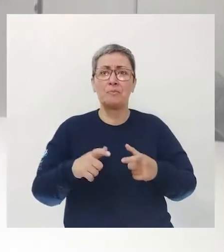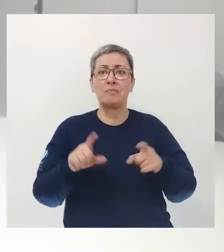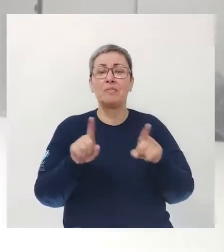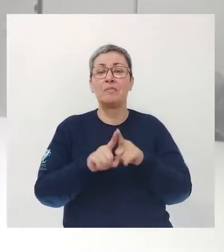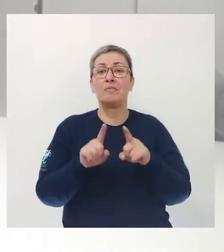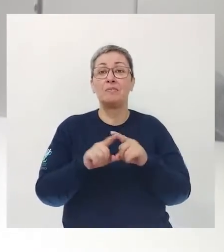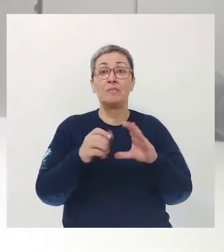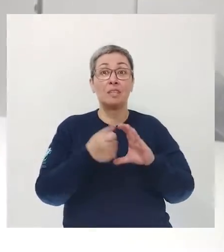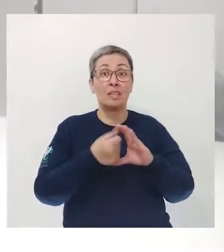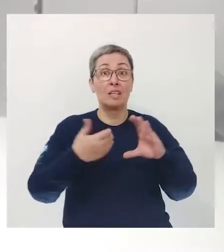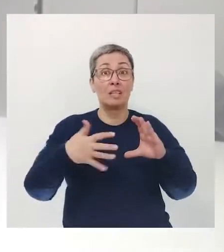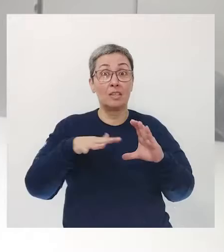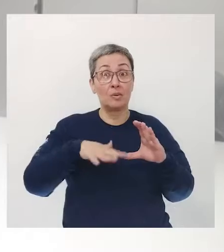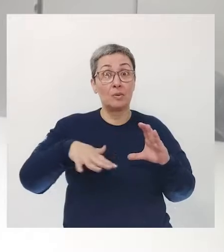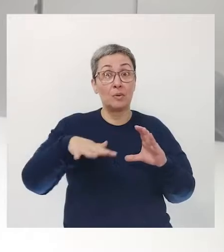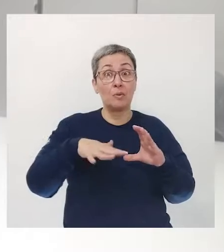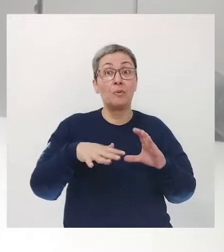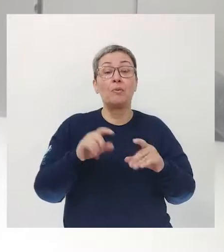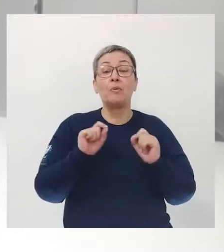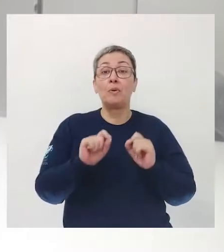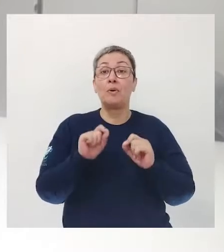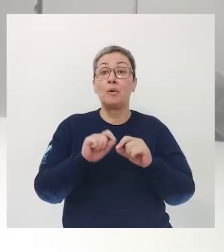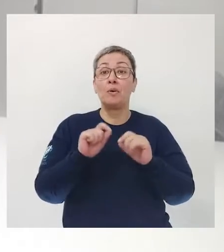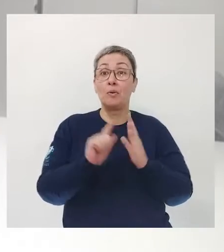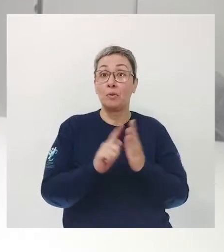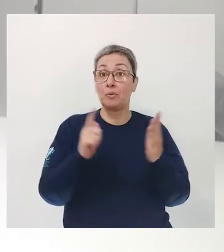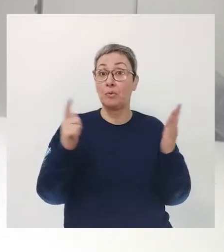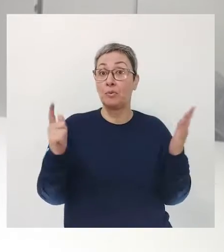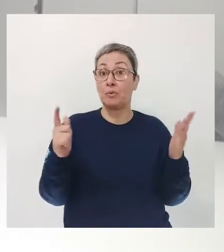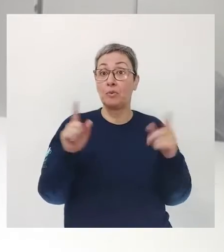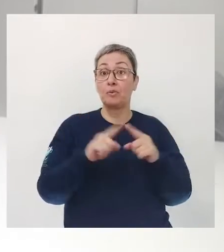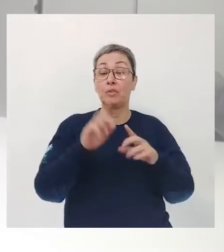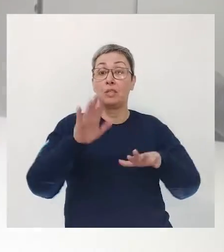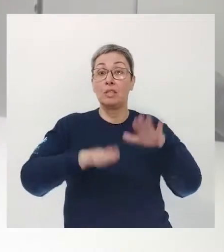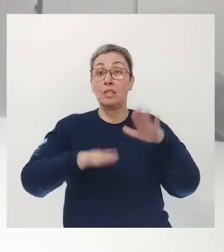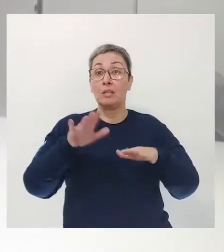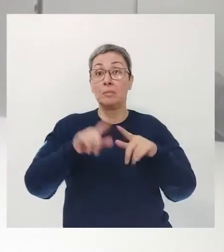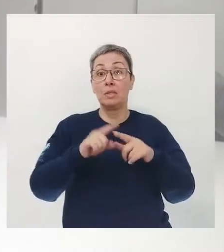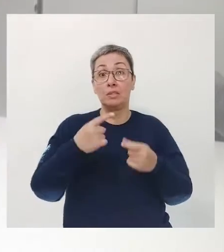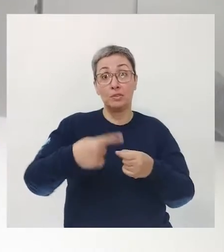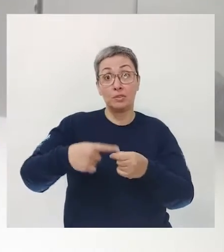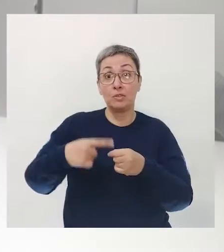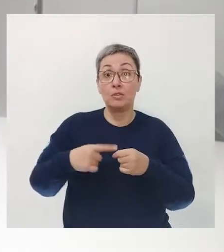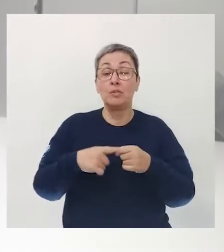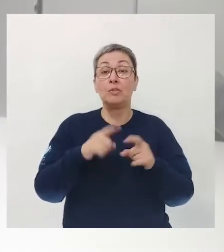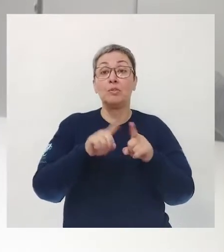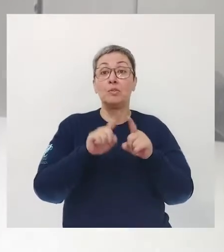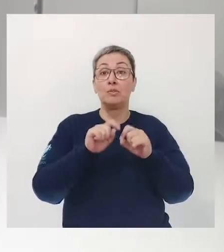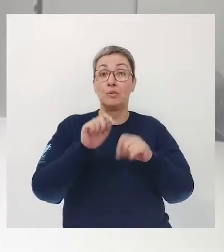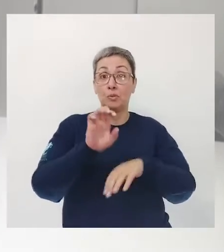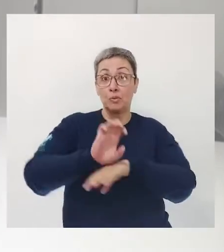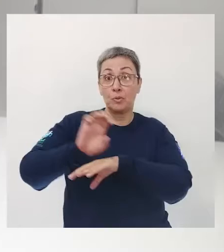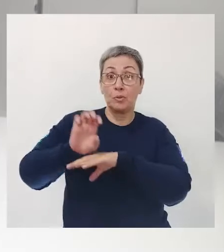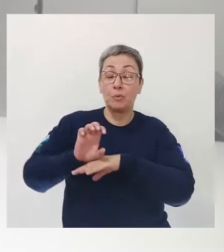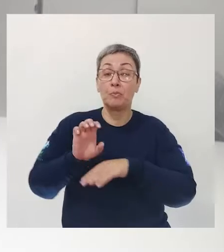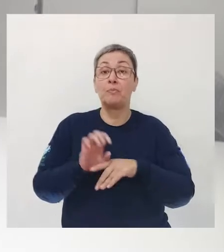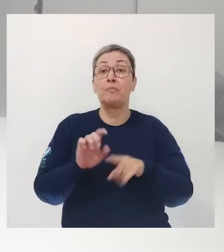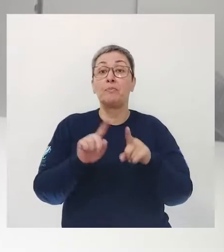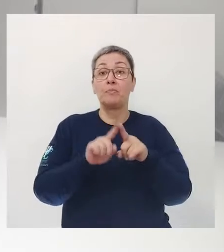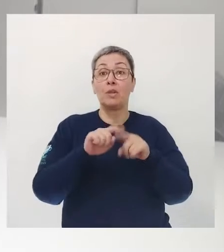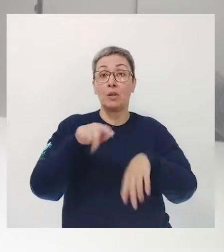só, características locais. Os jornais, dependendo da cidade, dependendo do estado,